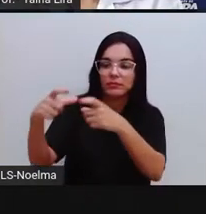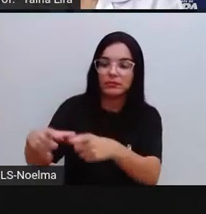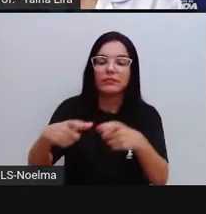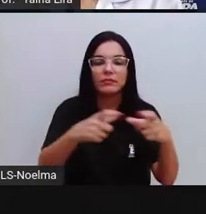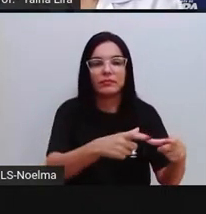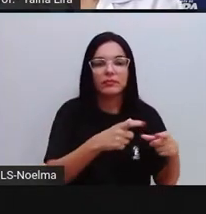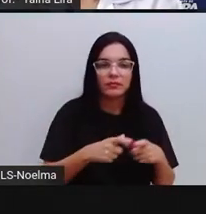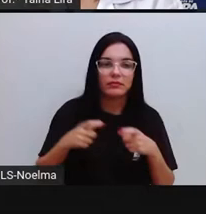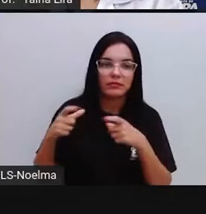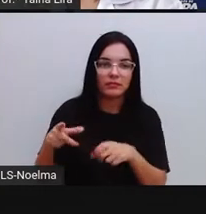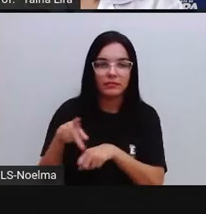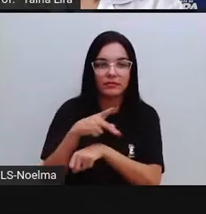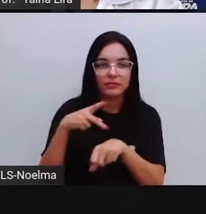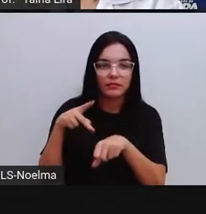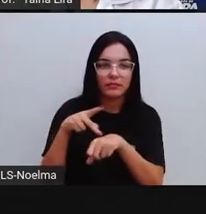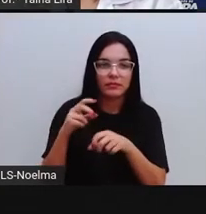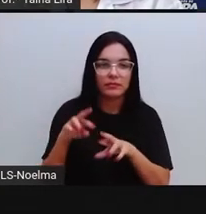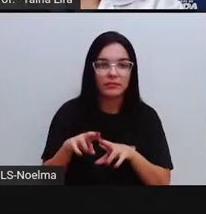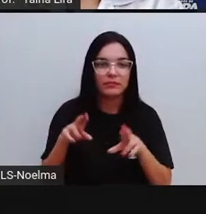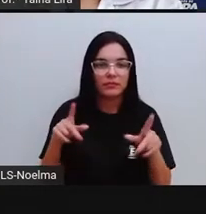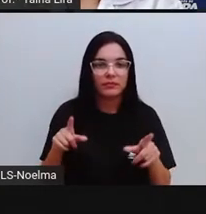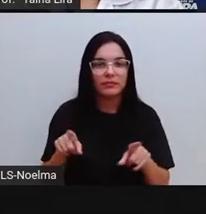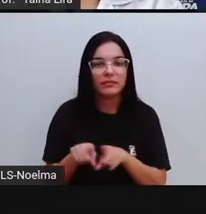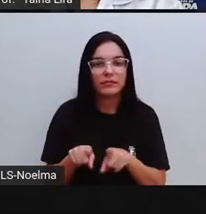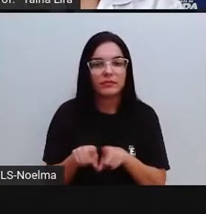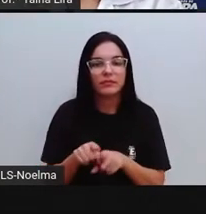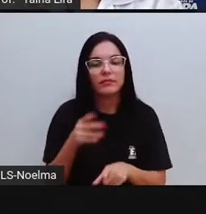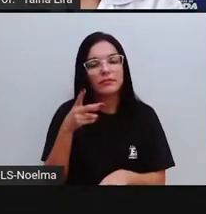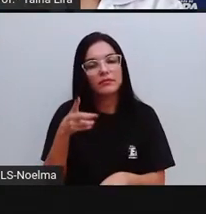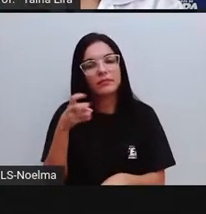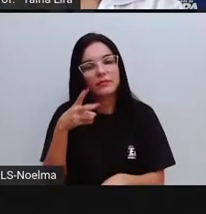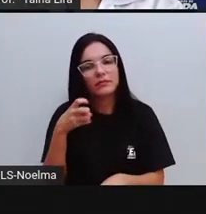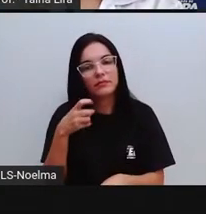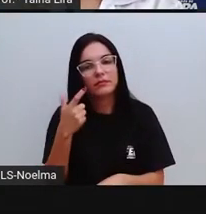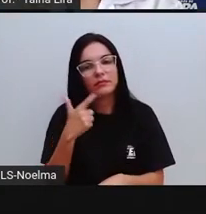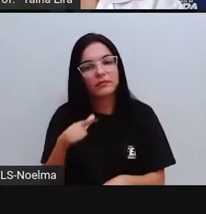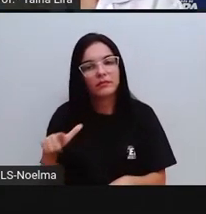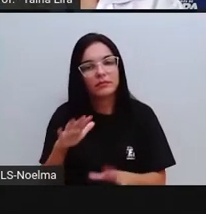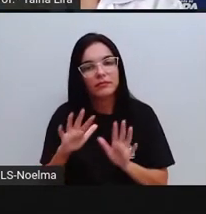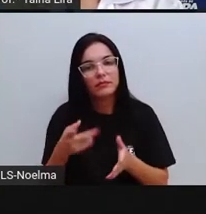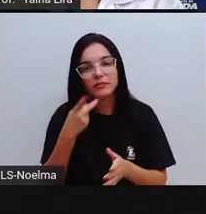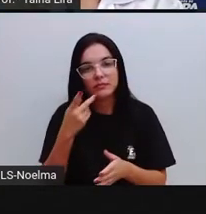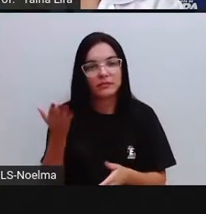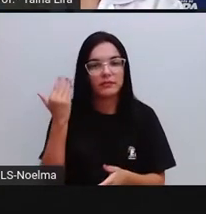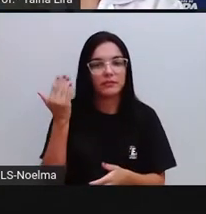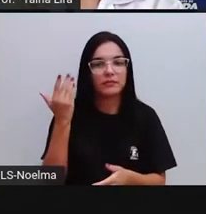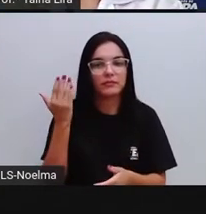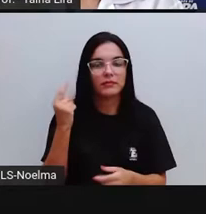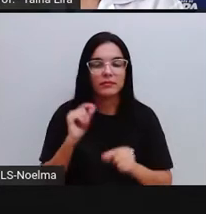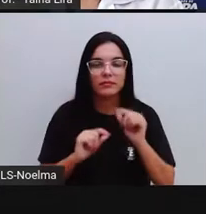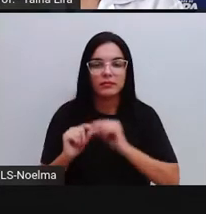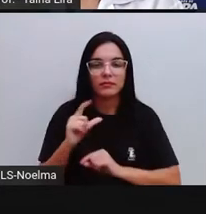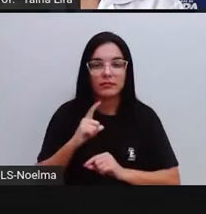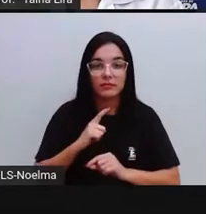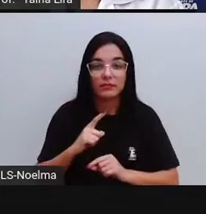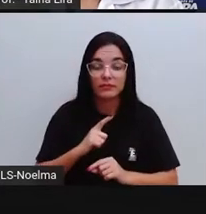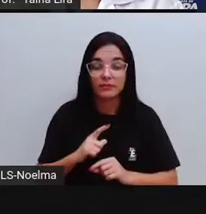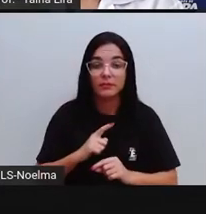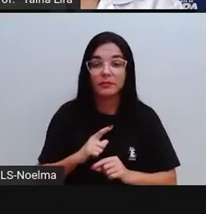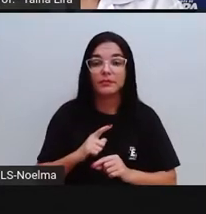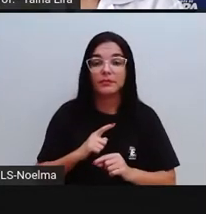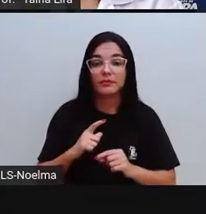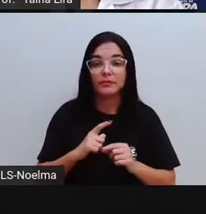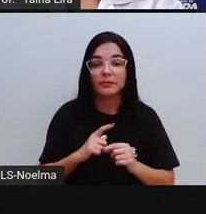tá? Observem, mais uma vez, o que a Pró já havia dito, que ela tem aí a função de não